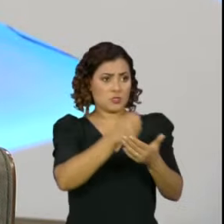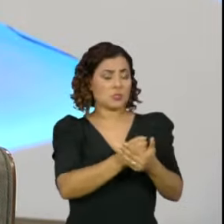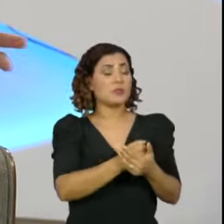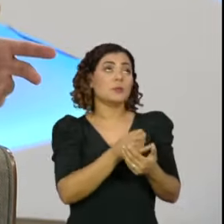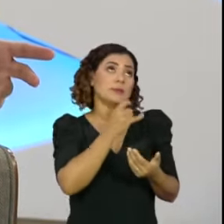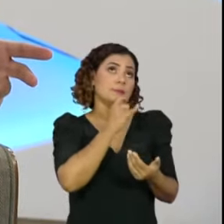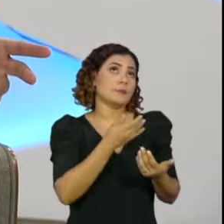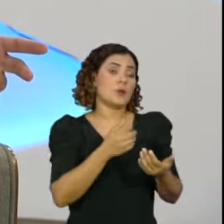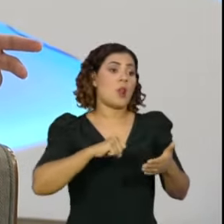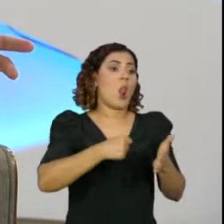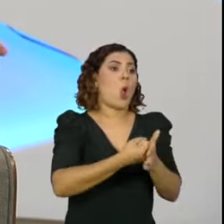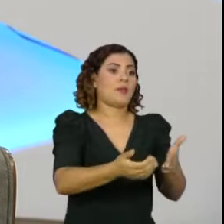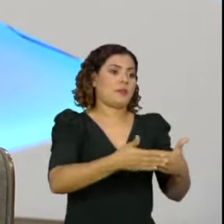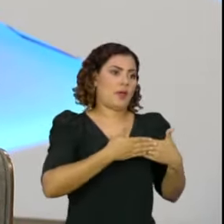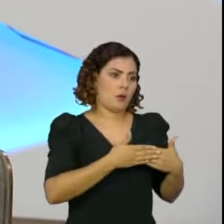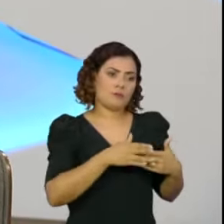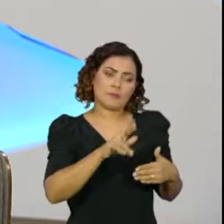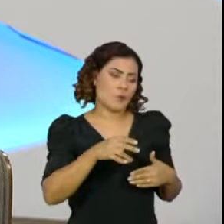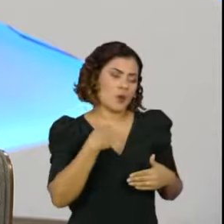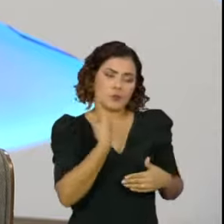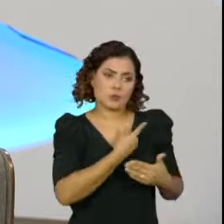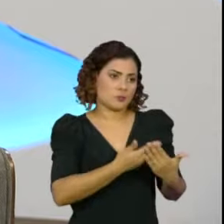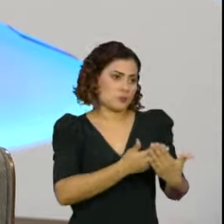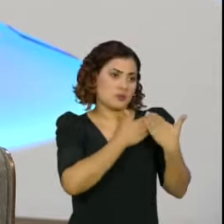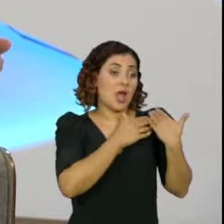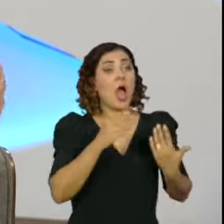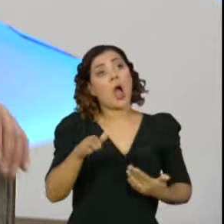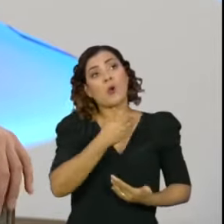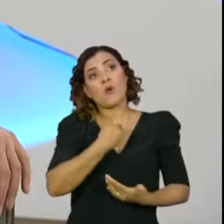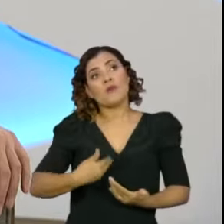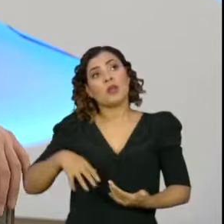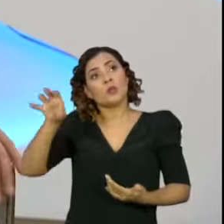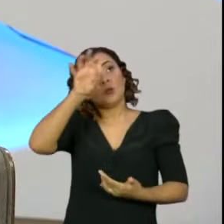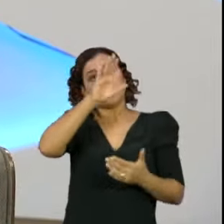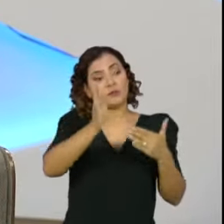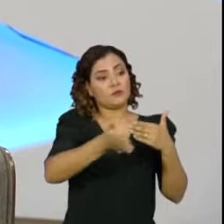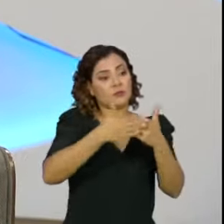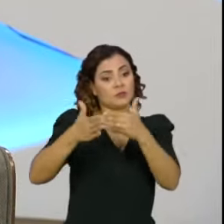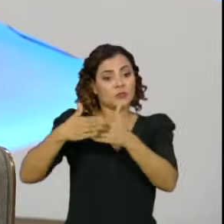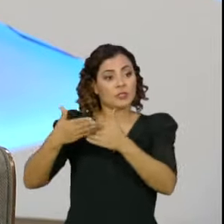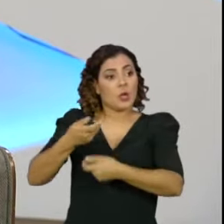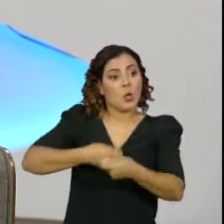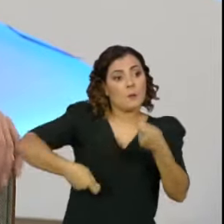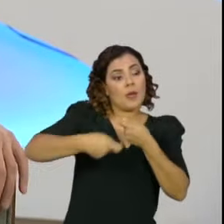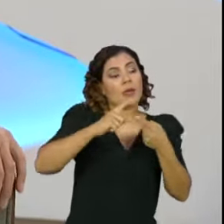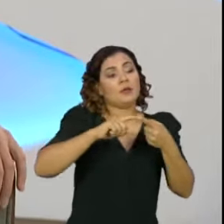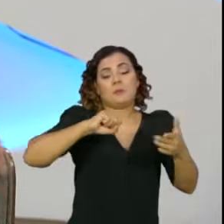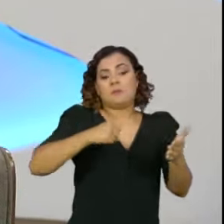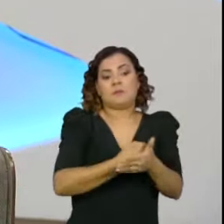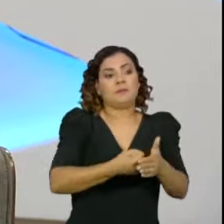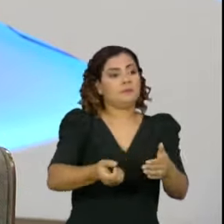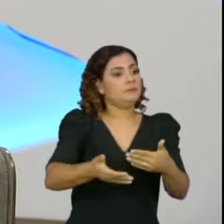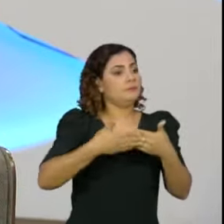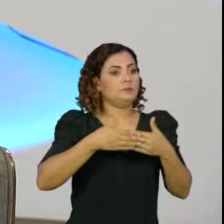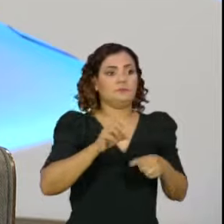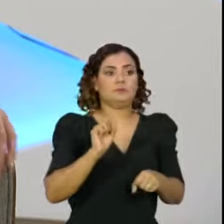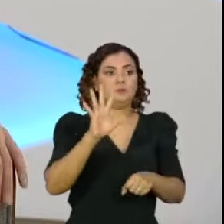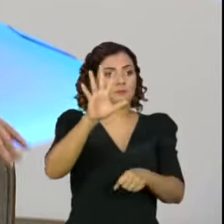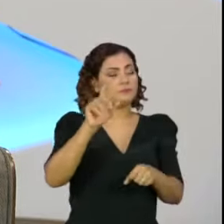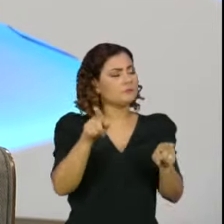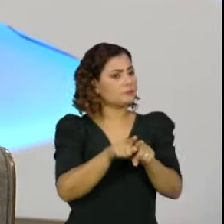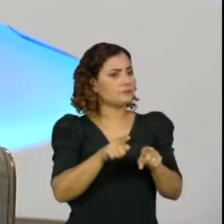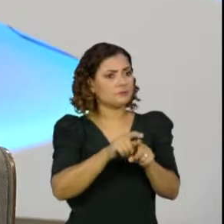por exemplo, sobre lockdown ou se a posição dos governadores de fechar os estabelecimentos comerciais e paralisar os seus estados, assim como os